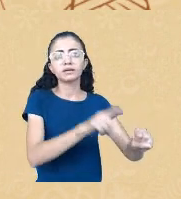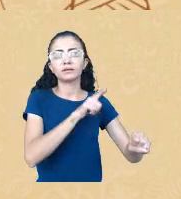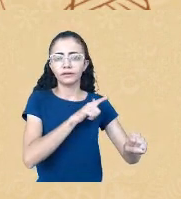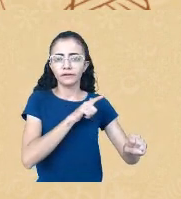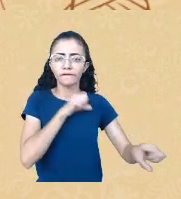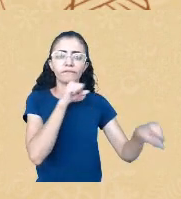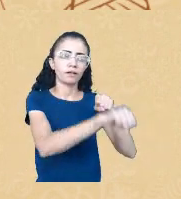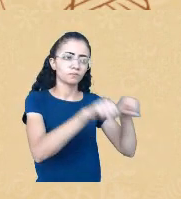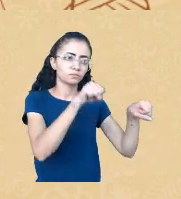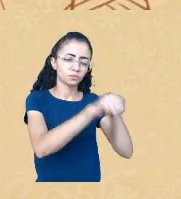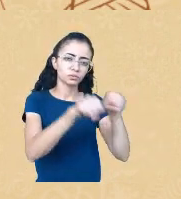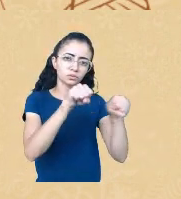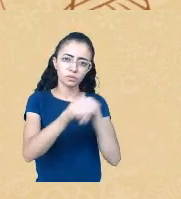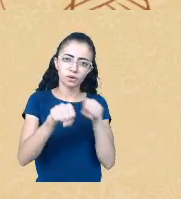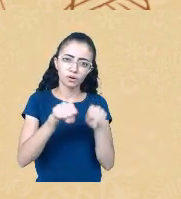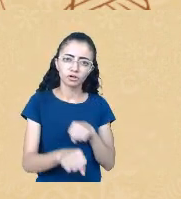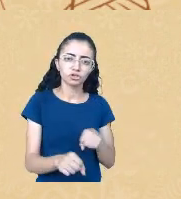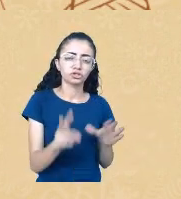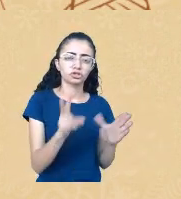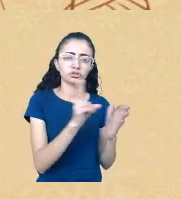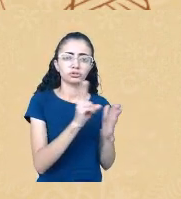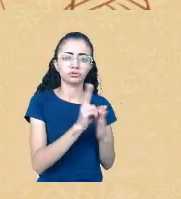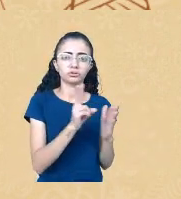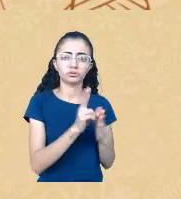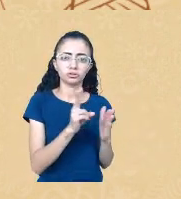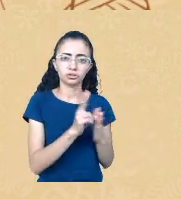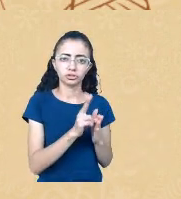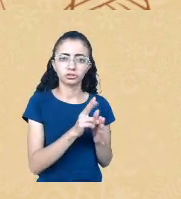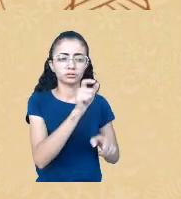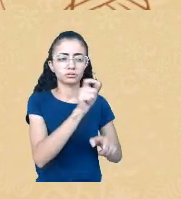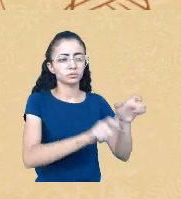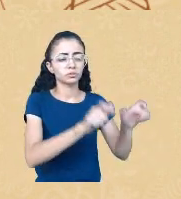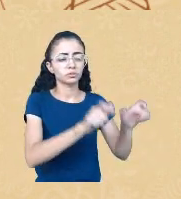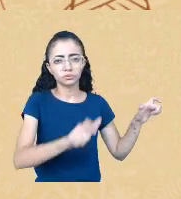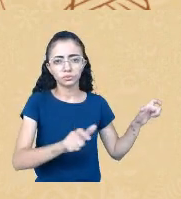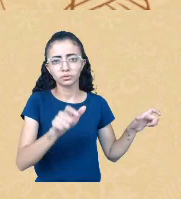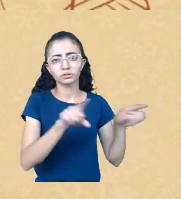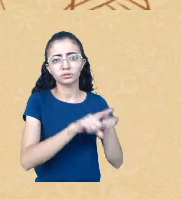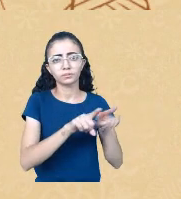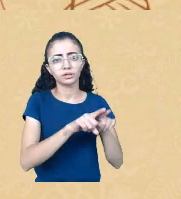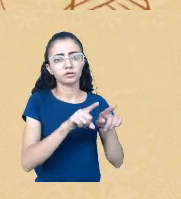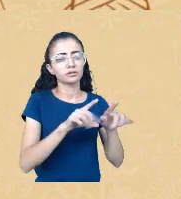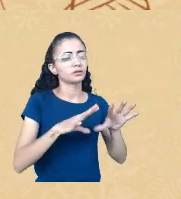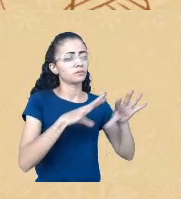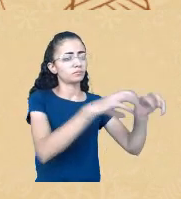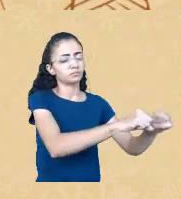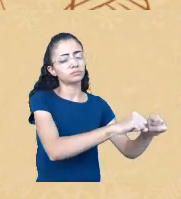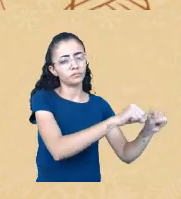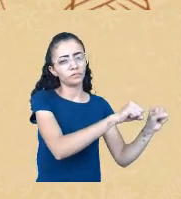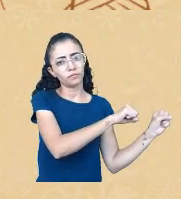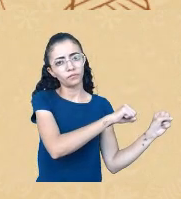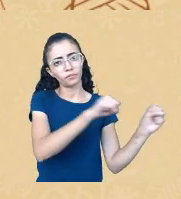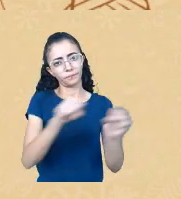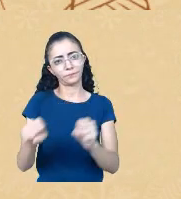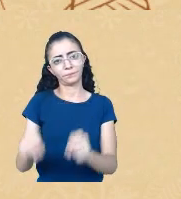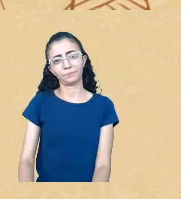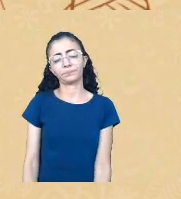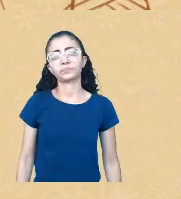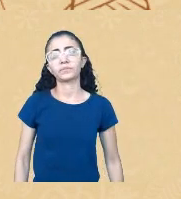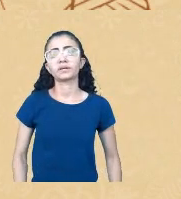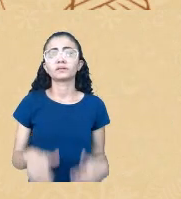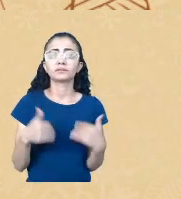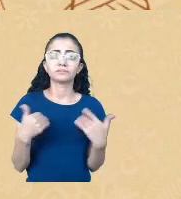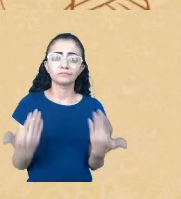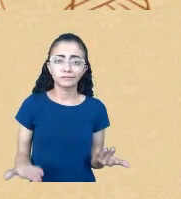posteriormente também das pessoas, né, que foram trazidas forçosamente de África. Então, foi com muito custo,